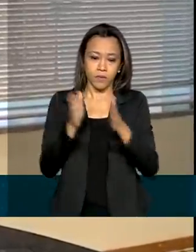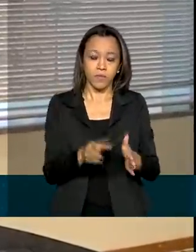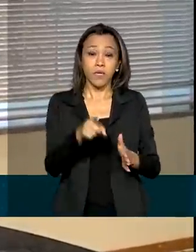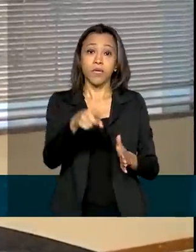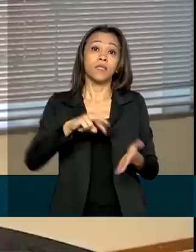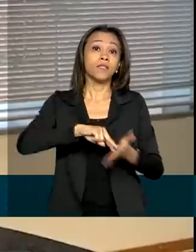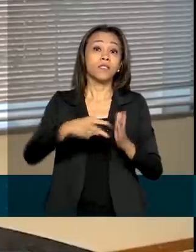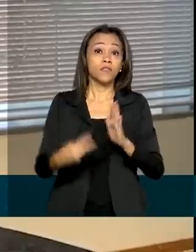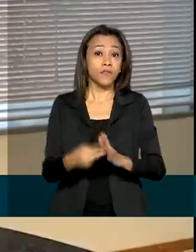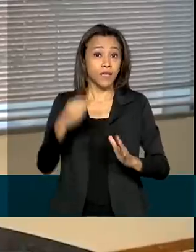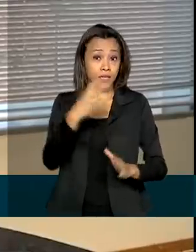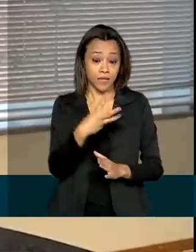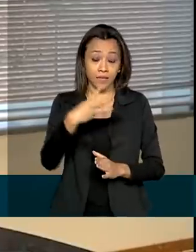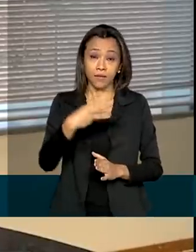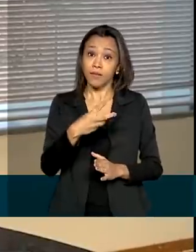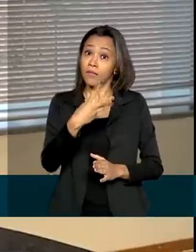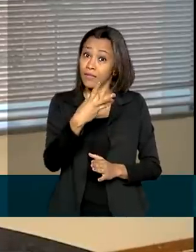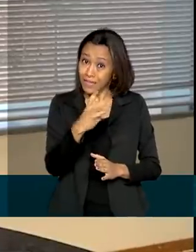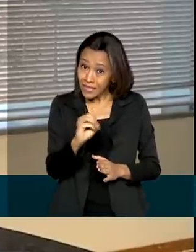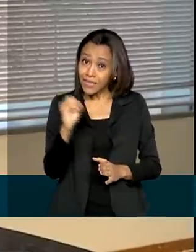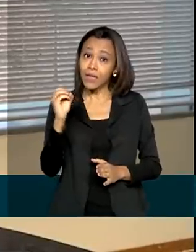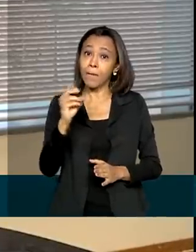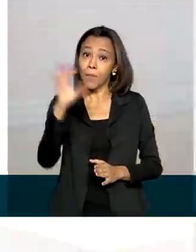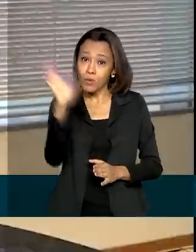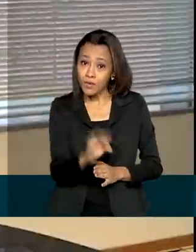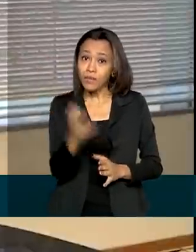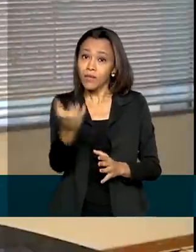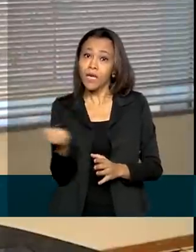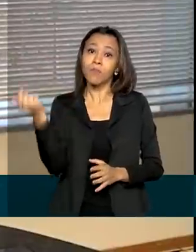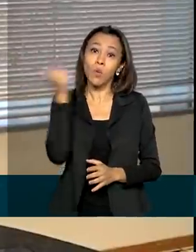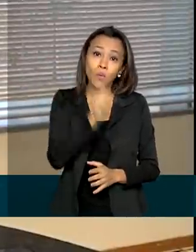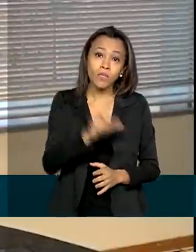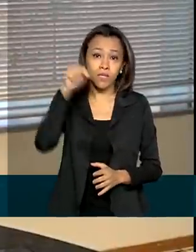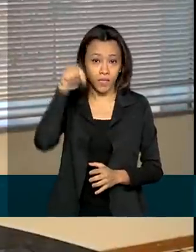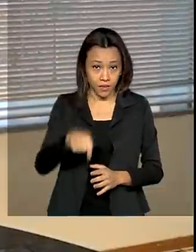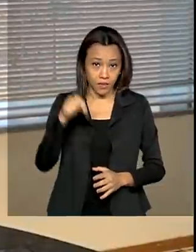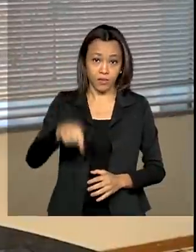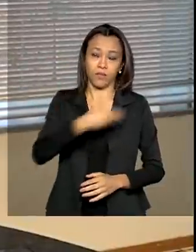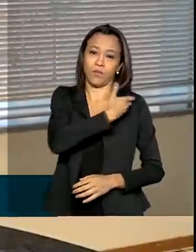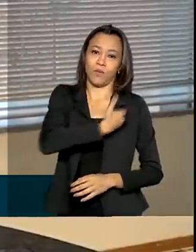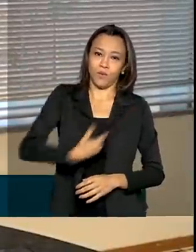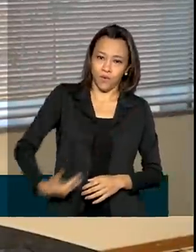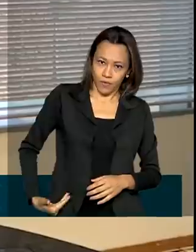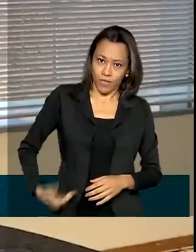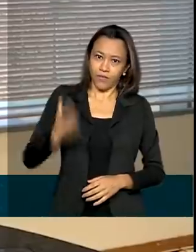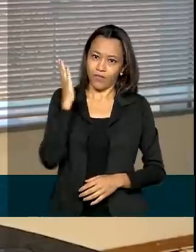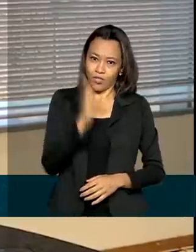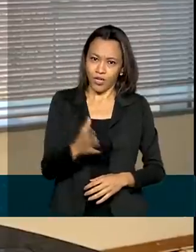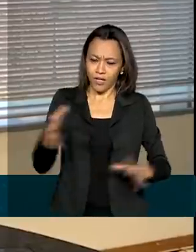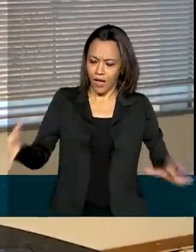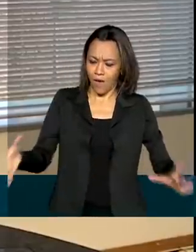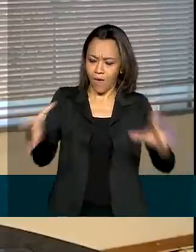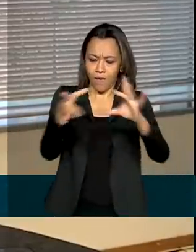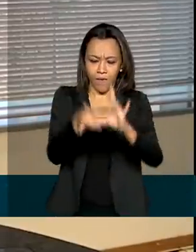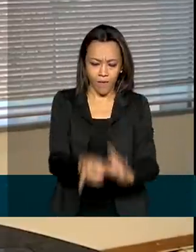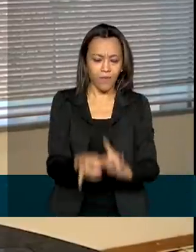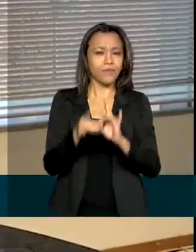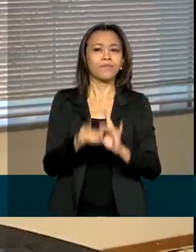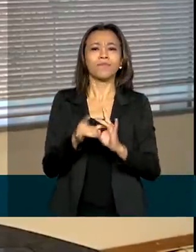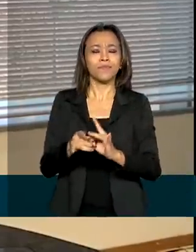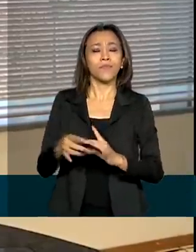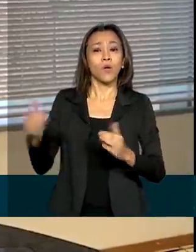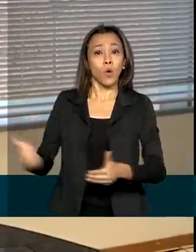transportes e queremos alcançar 30% nesse governo. O programa de parcerias de investimentos está de mãos dadas com o Ministério da Infraestrutura,